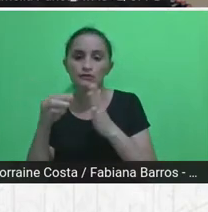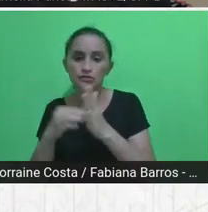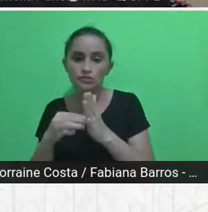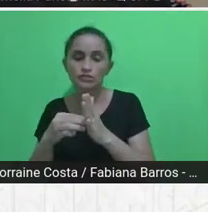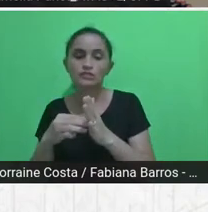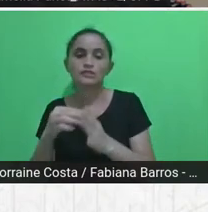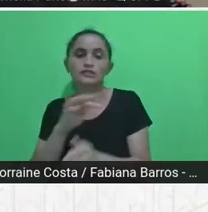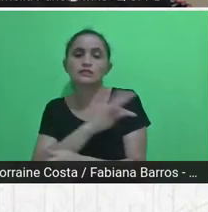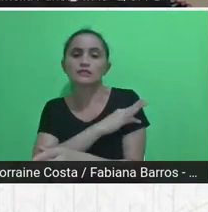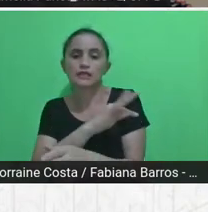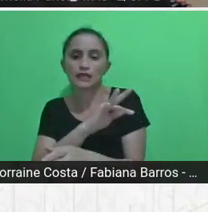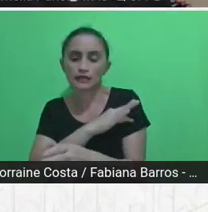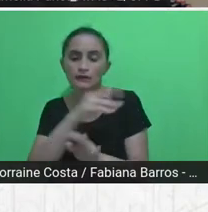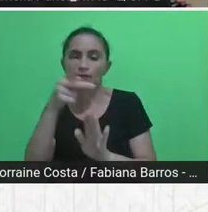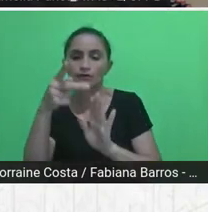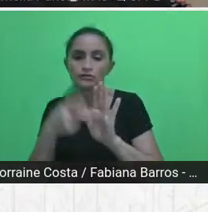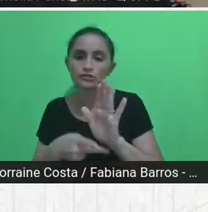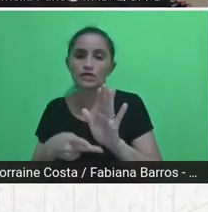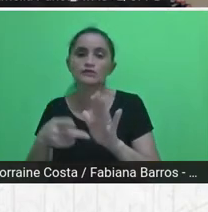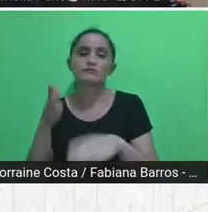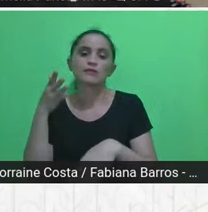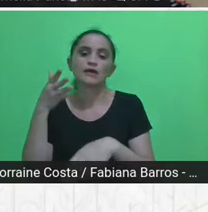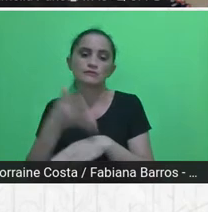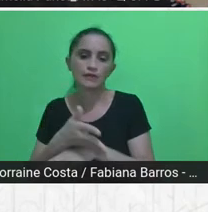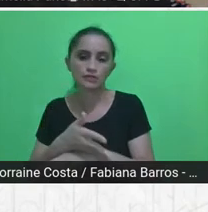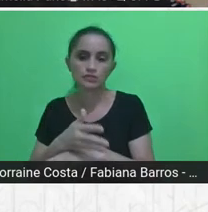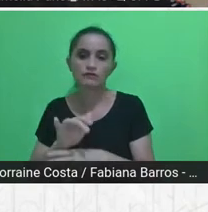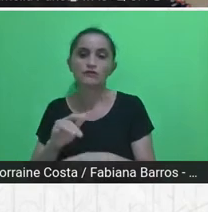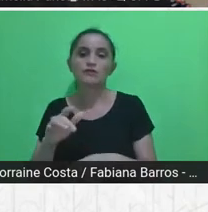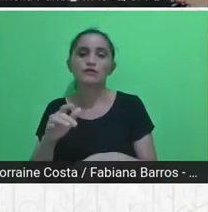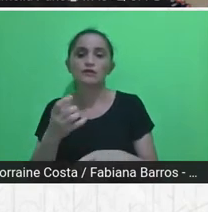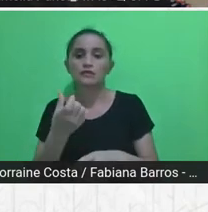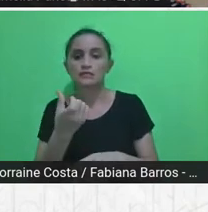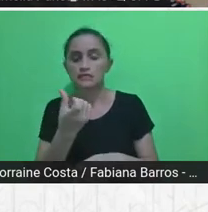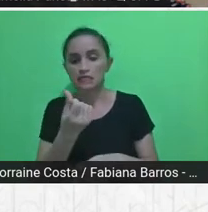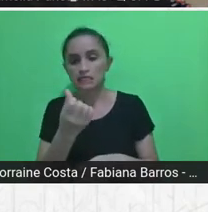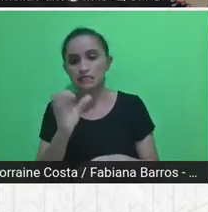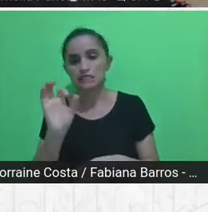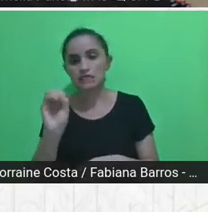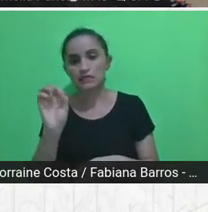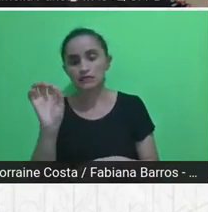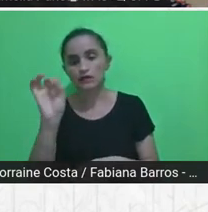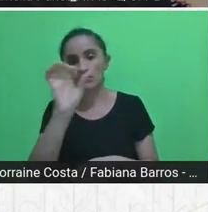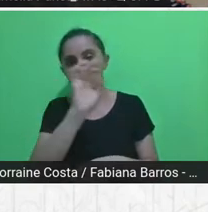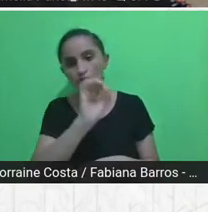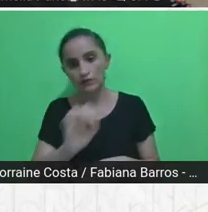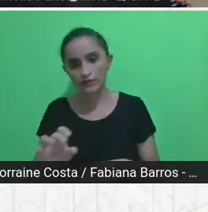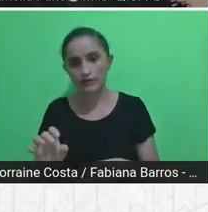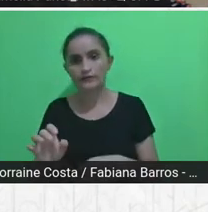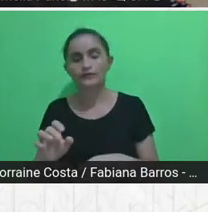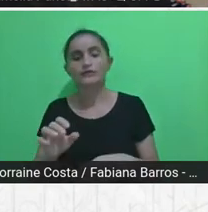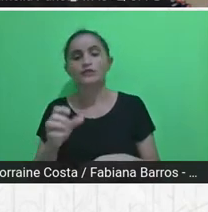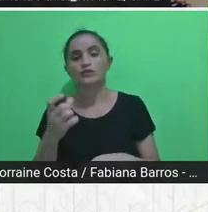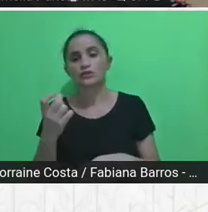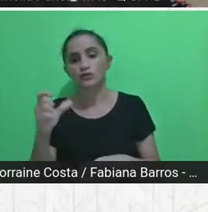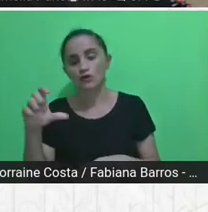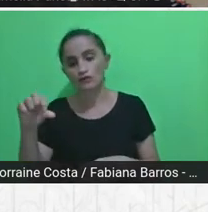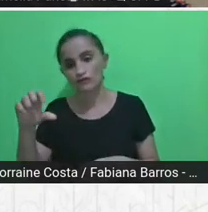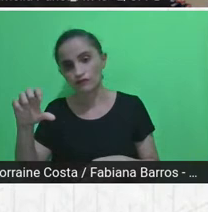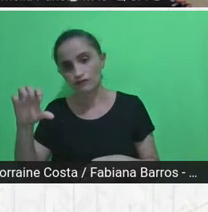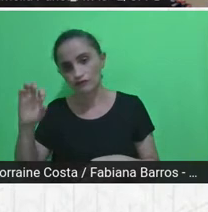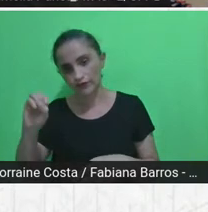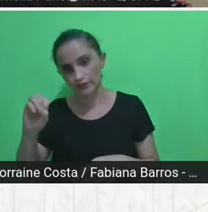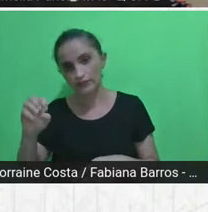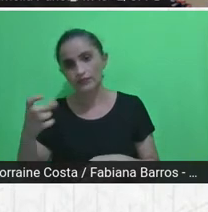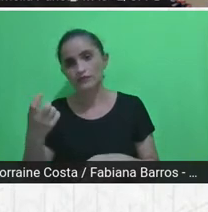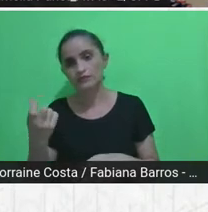Essas disciplinas, cada uma com 60 horas, a segunda com 90, 60, 60, eram alternadas com seminários